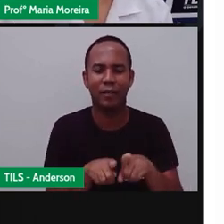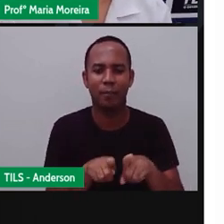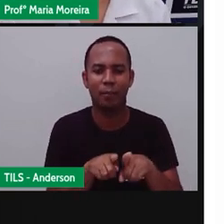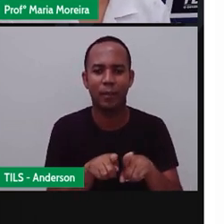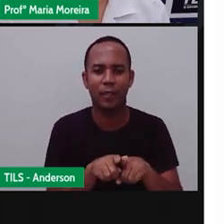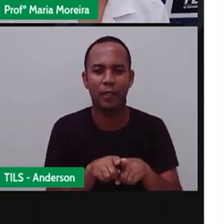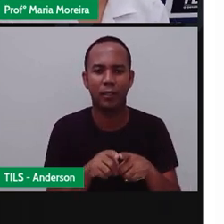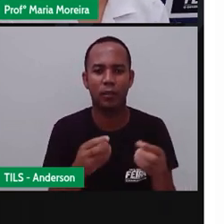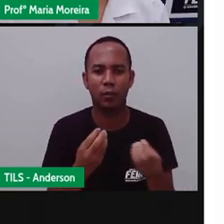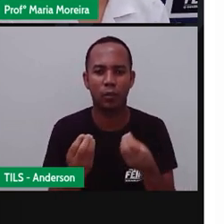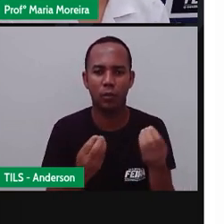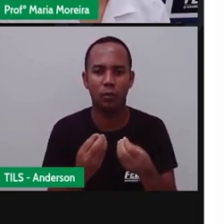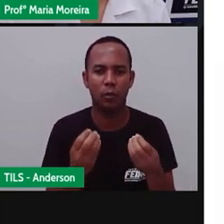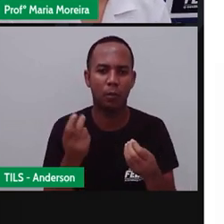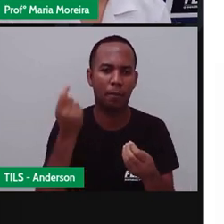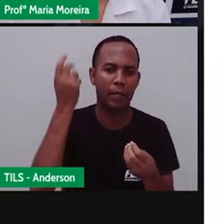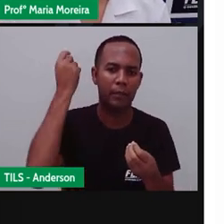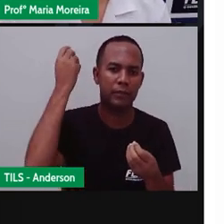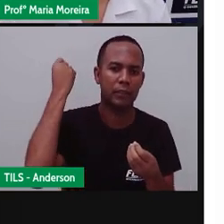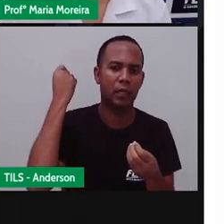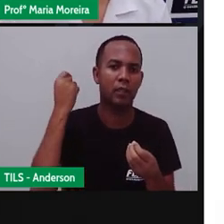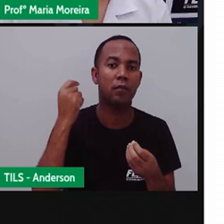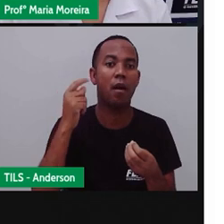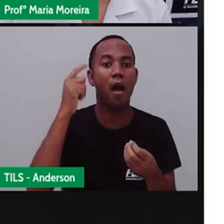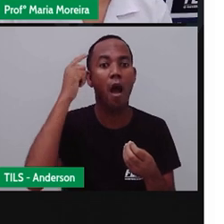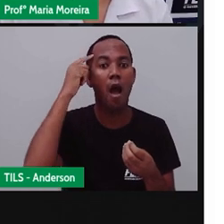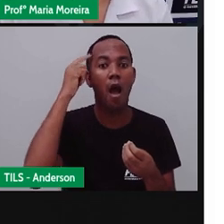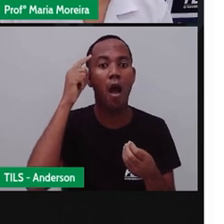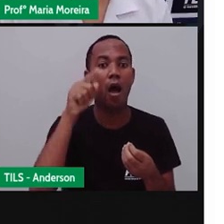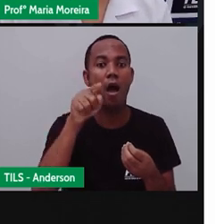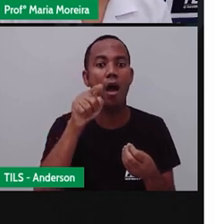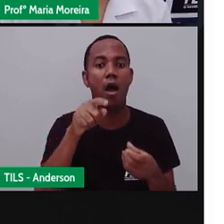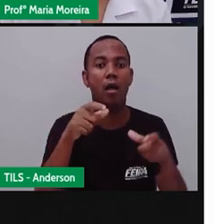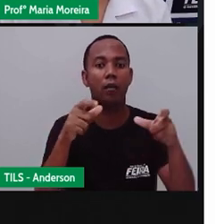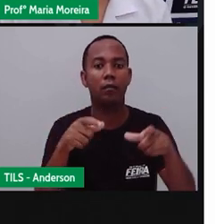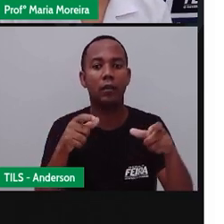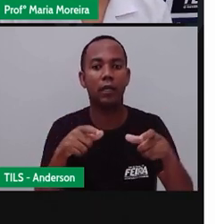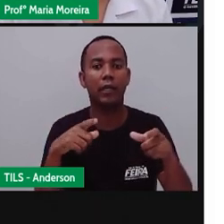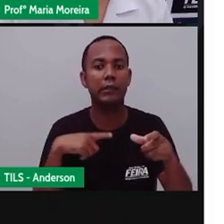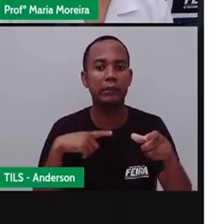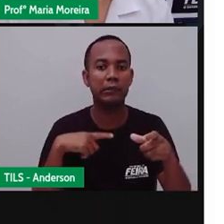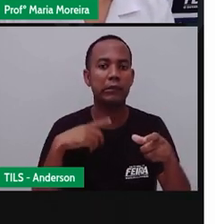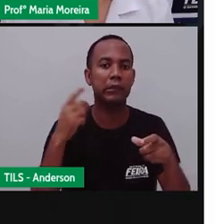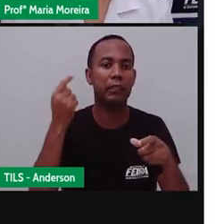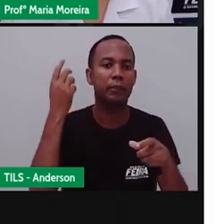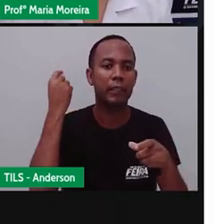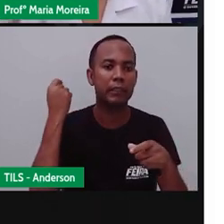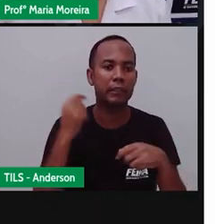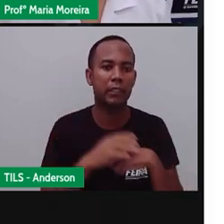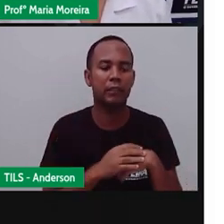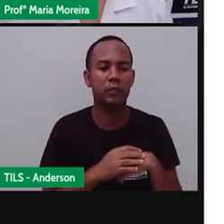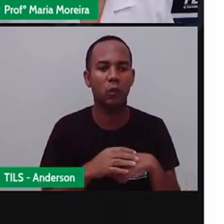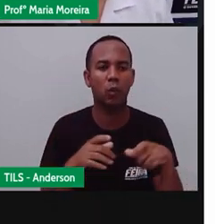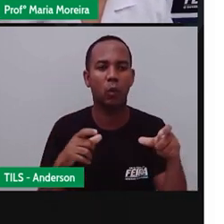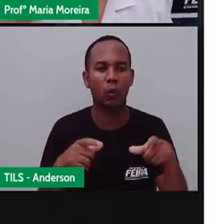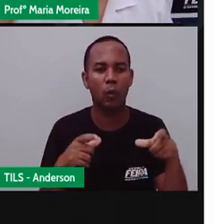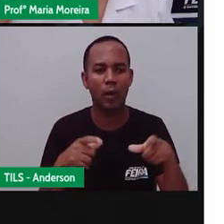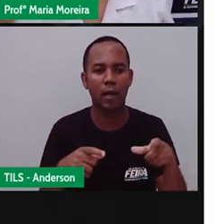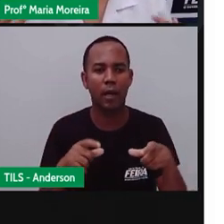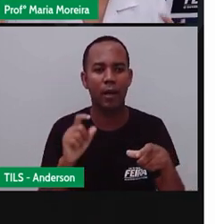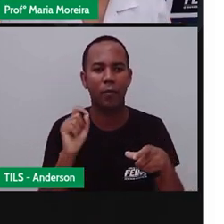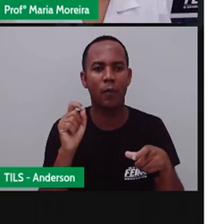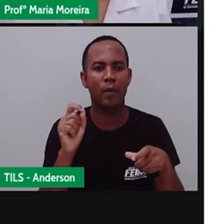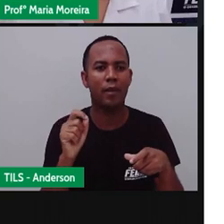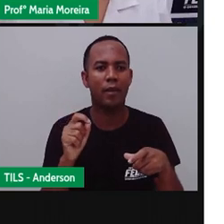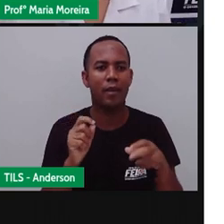esse de memória do passado. Olha, aqui tinha tal coisa, poxa, não tem mais. Então, a paisagem, ela acaba meio que sendo